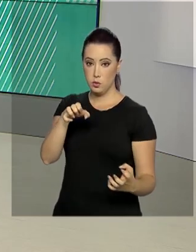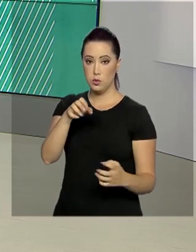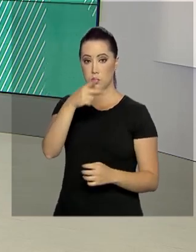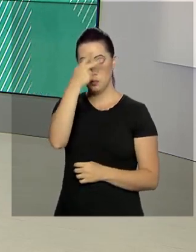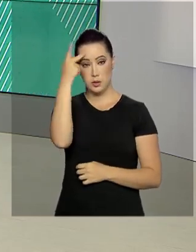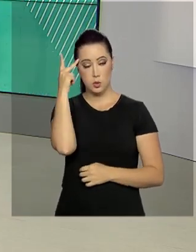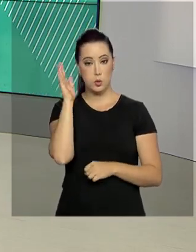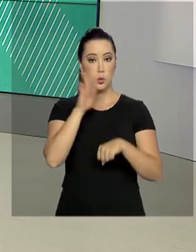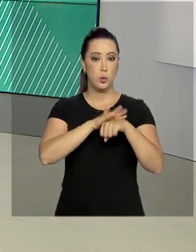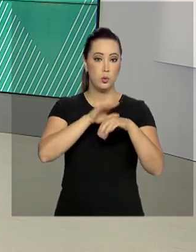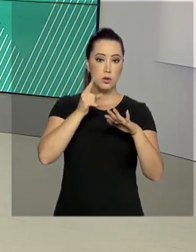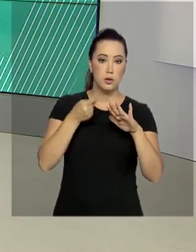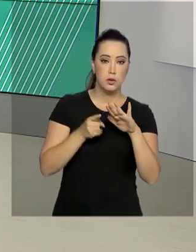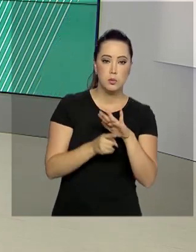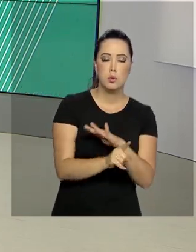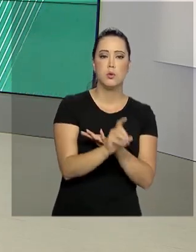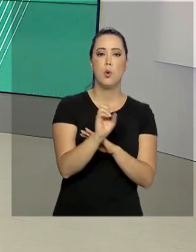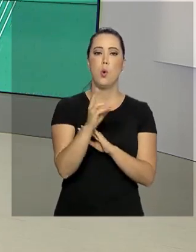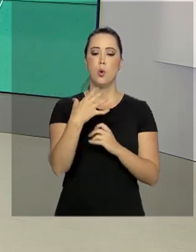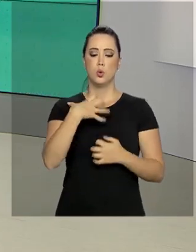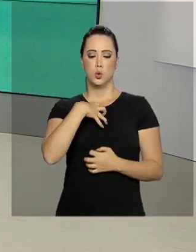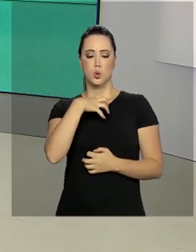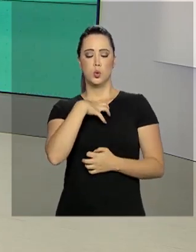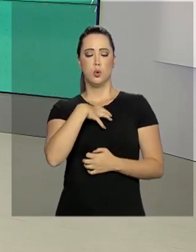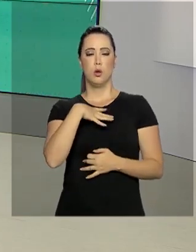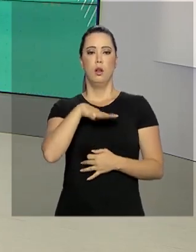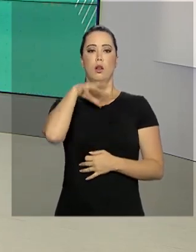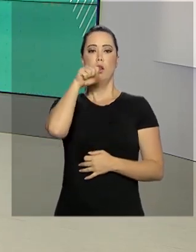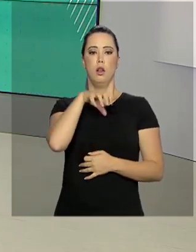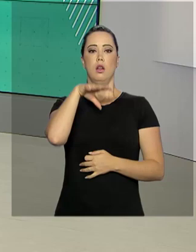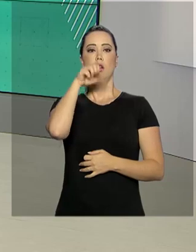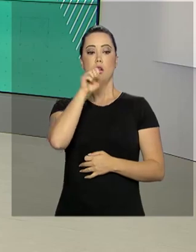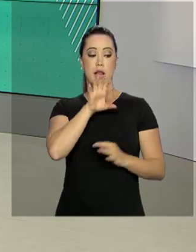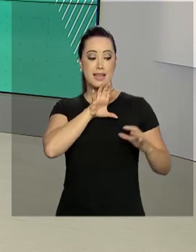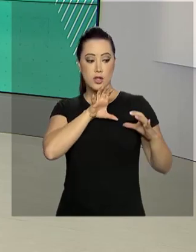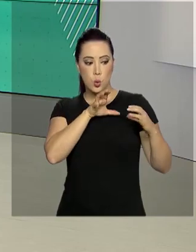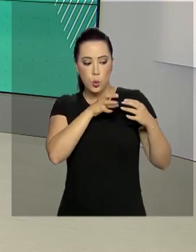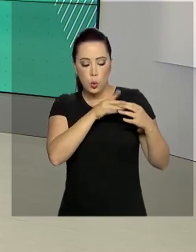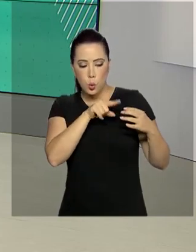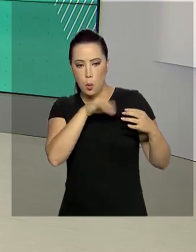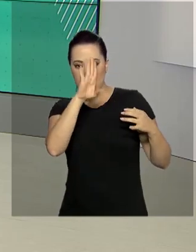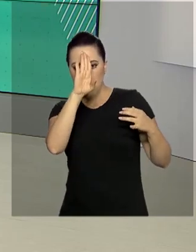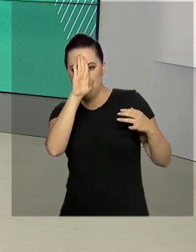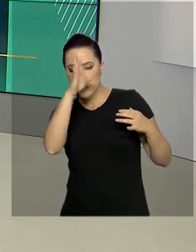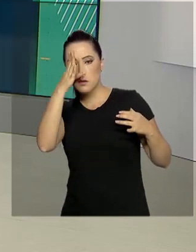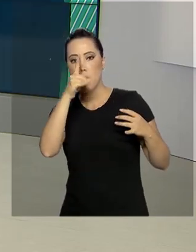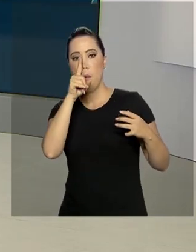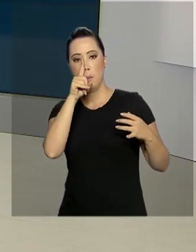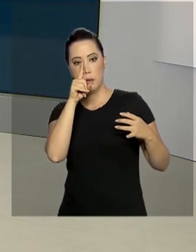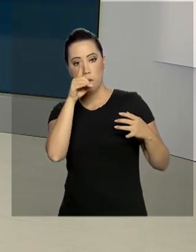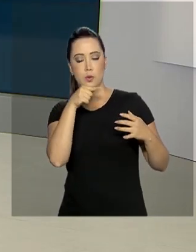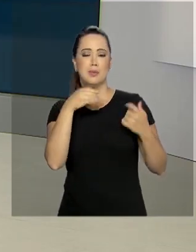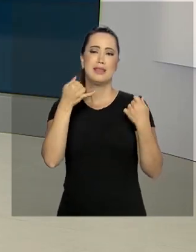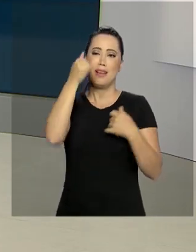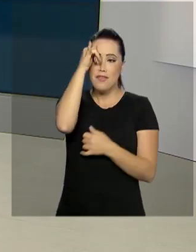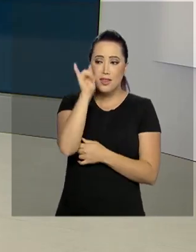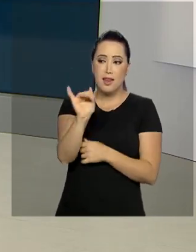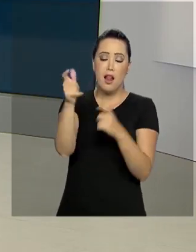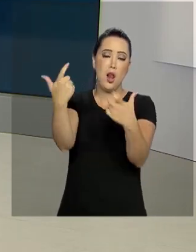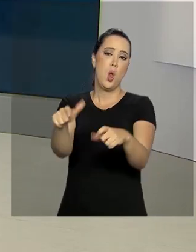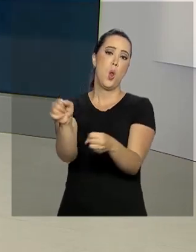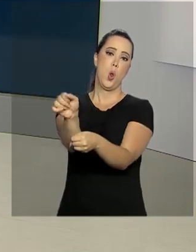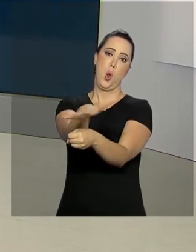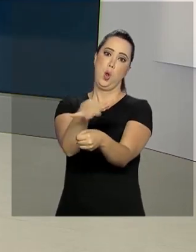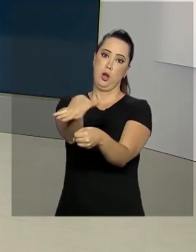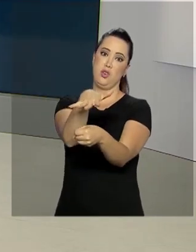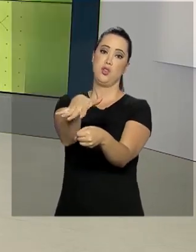doença crônica ou sintomas respiratórios. Esse grupo, considerado de risco, deve evitar frequentar locais